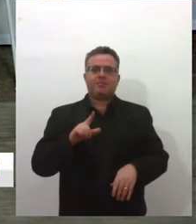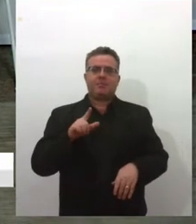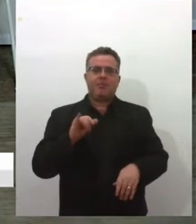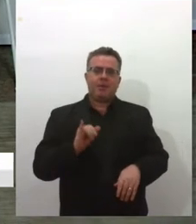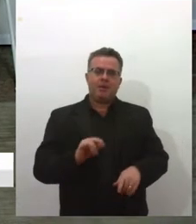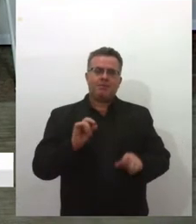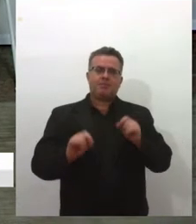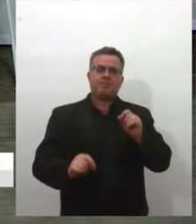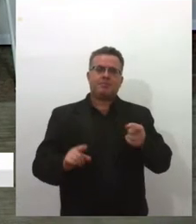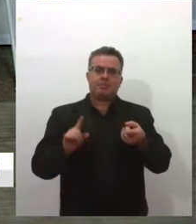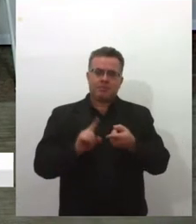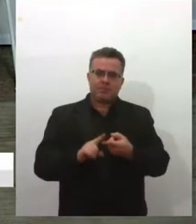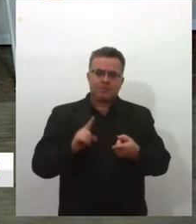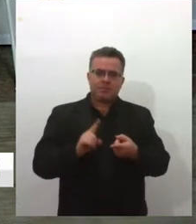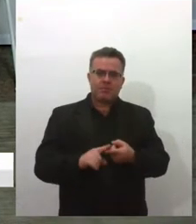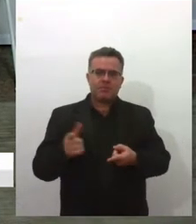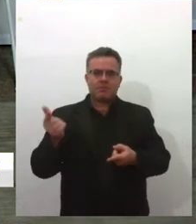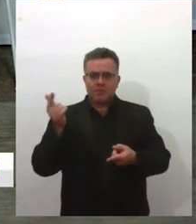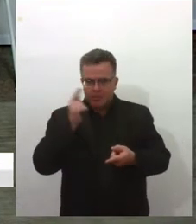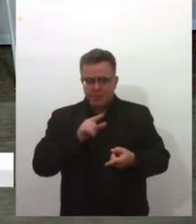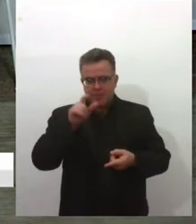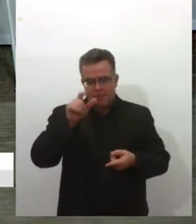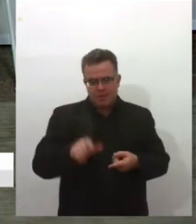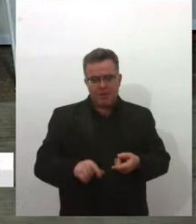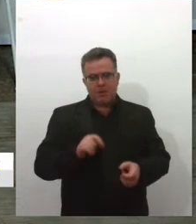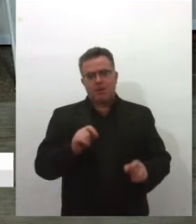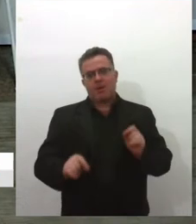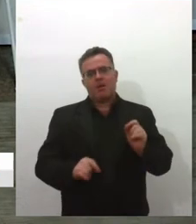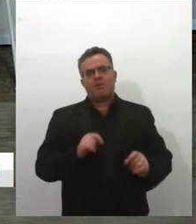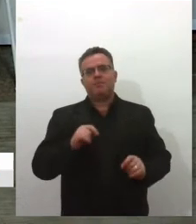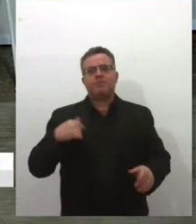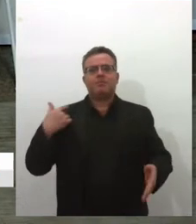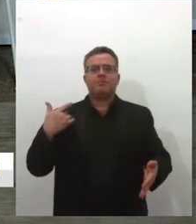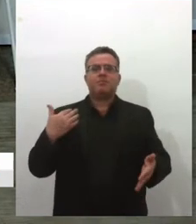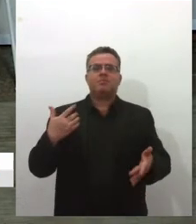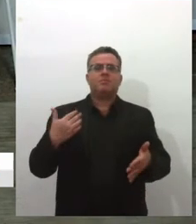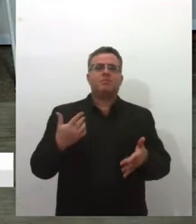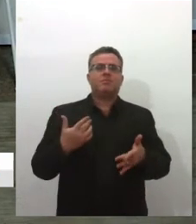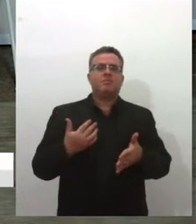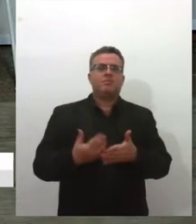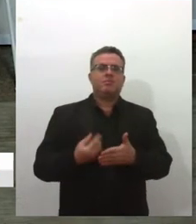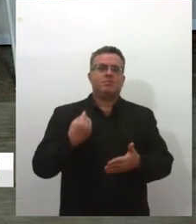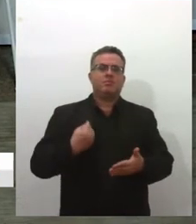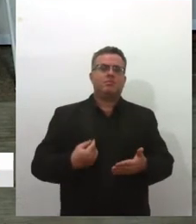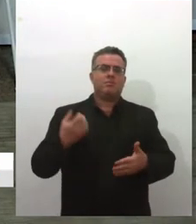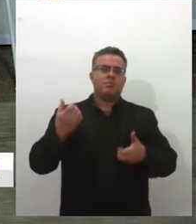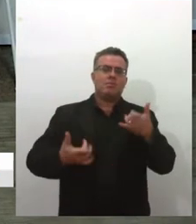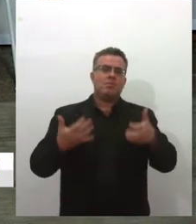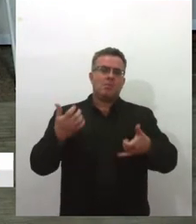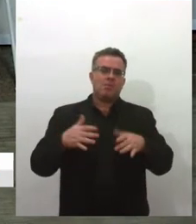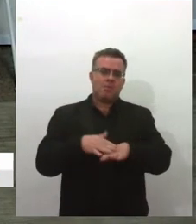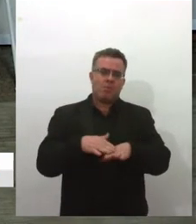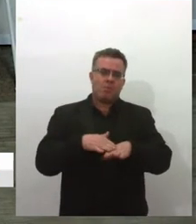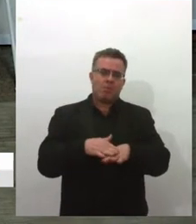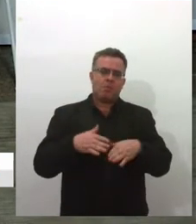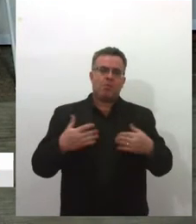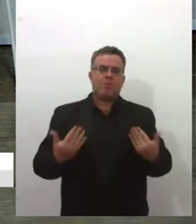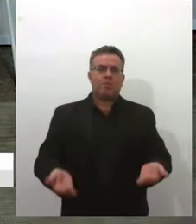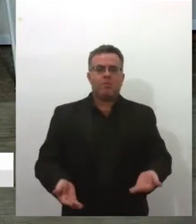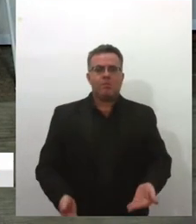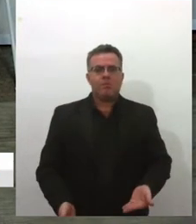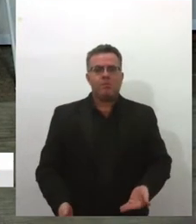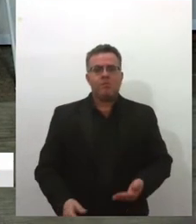também, né, por conta dessa trajetória aí em que ela vai dialogar com essas pessoas e eu queria saber